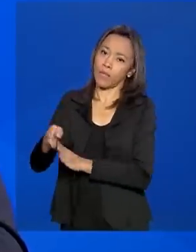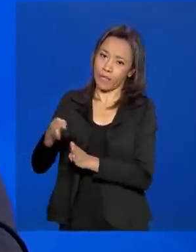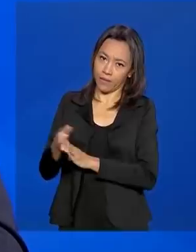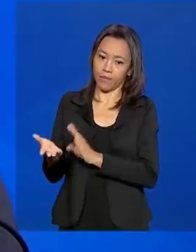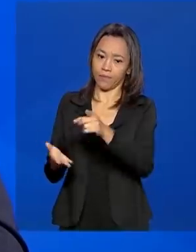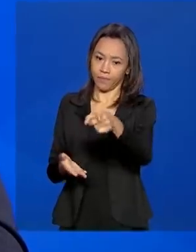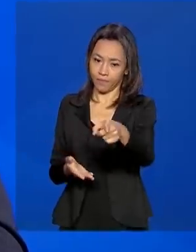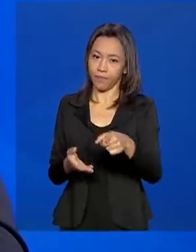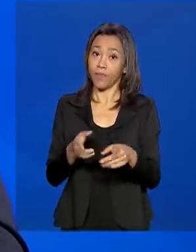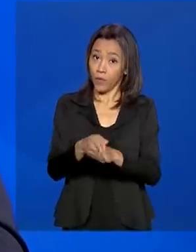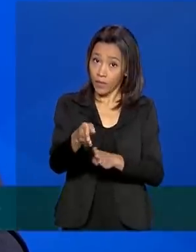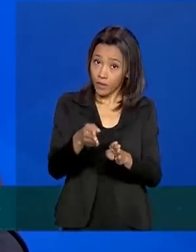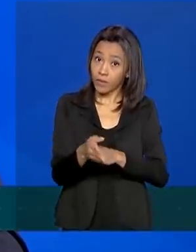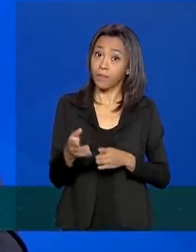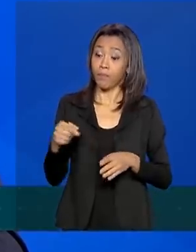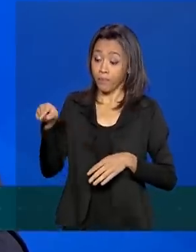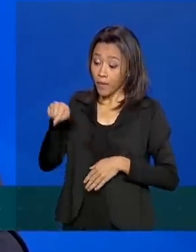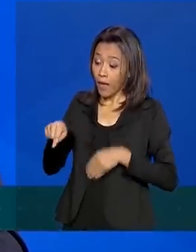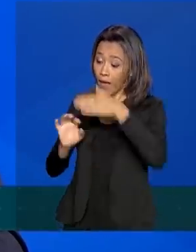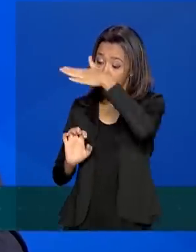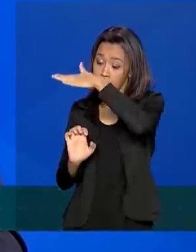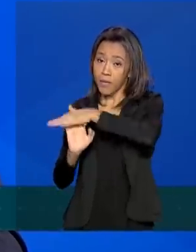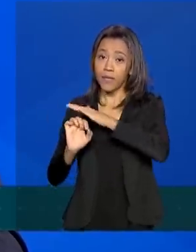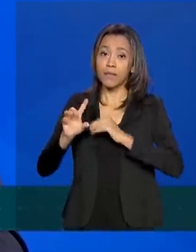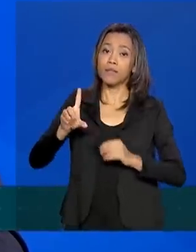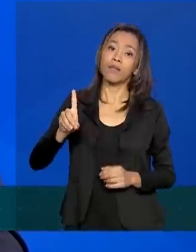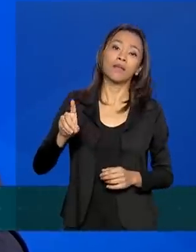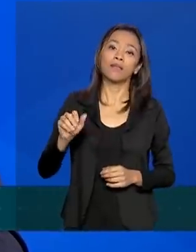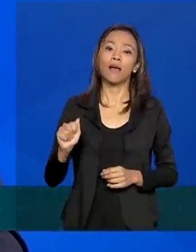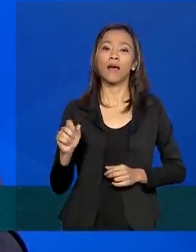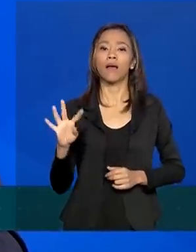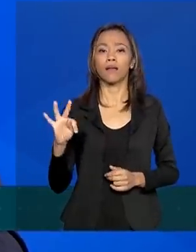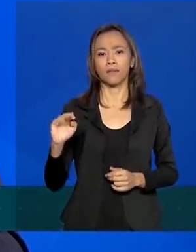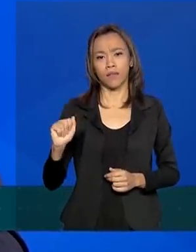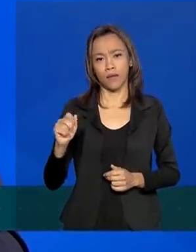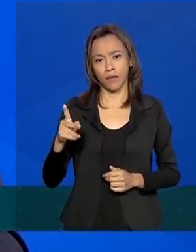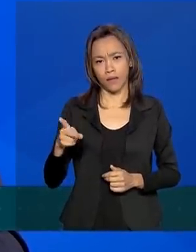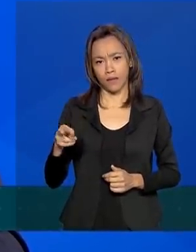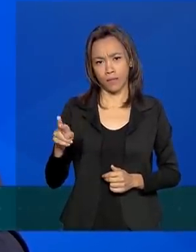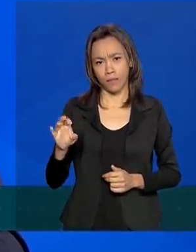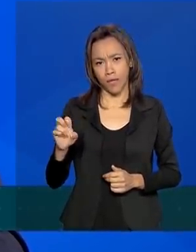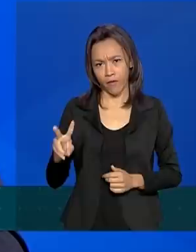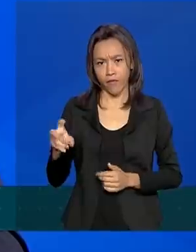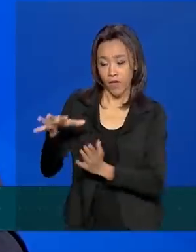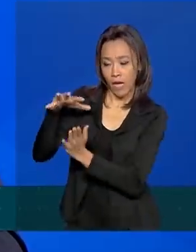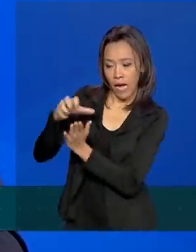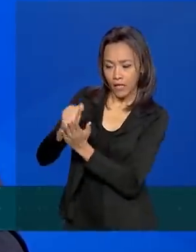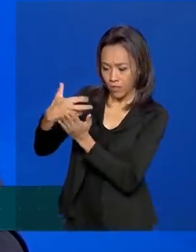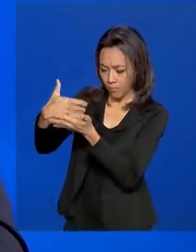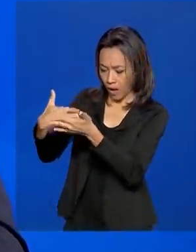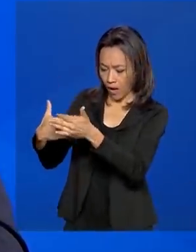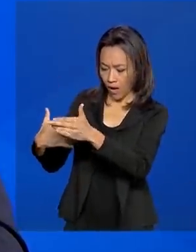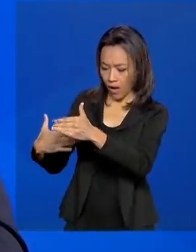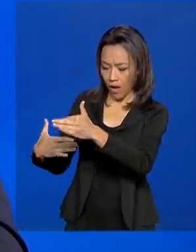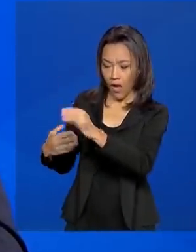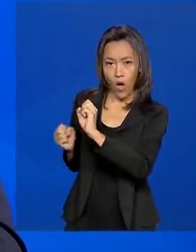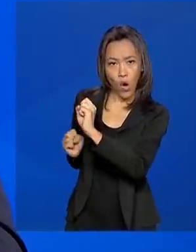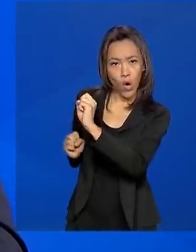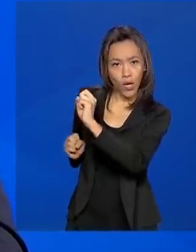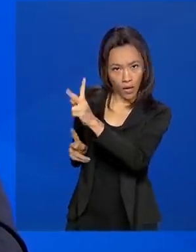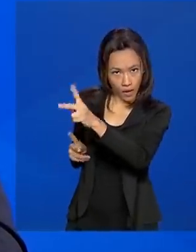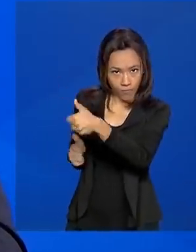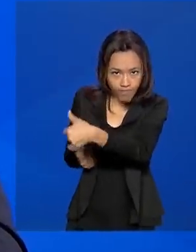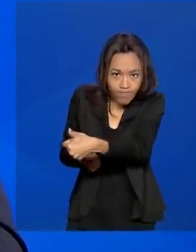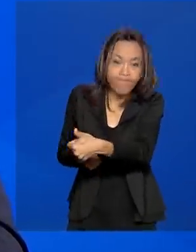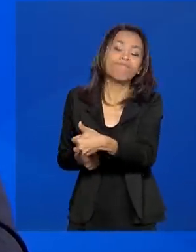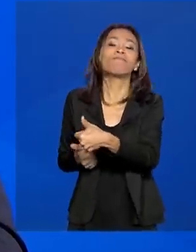Assim, portanto, que a data breve encaminhar para a Caixa a base atualizada dos brasileiros não aprovados, dos